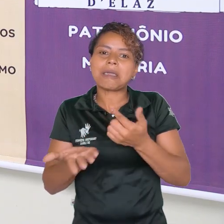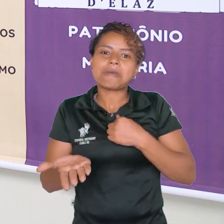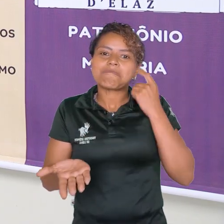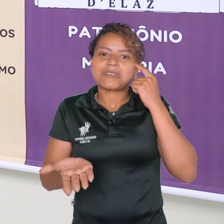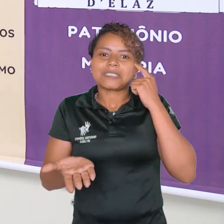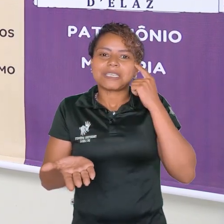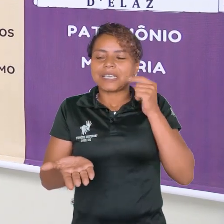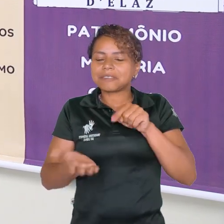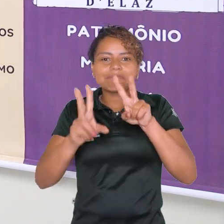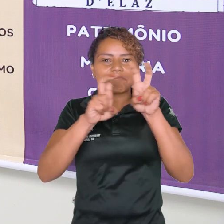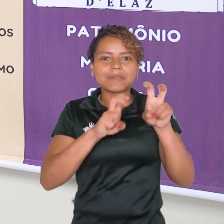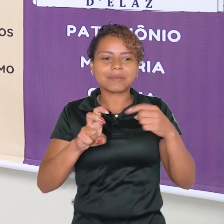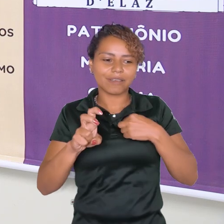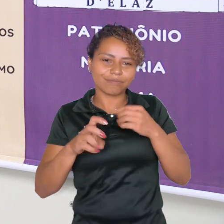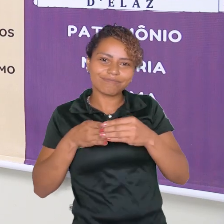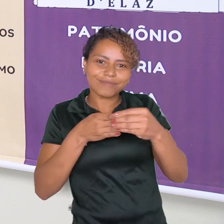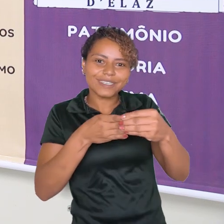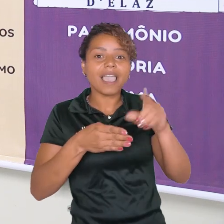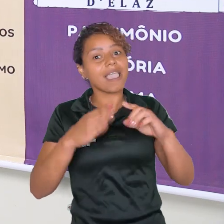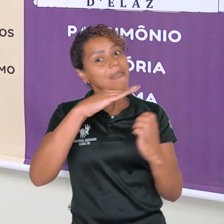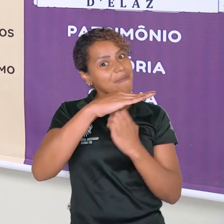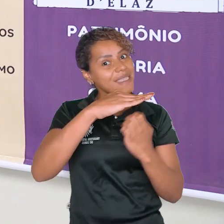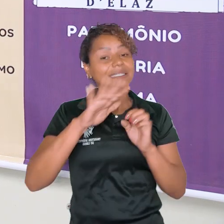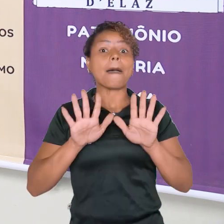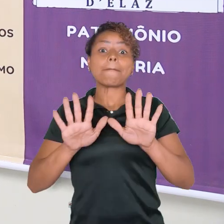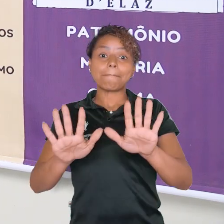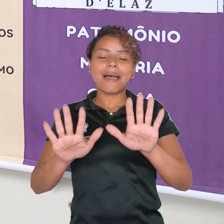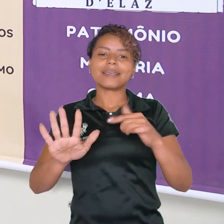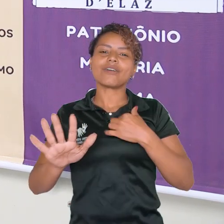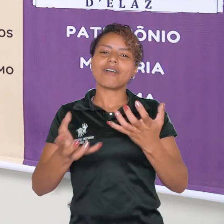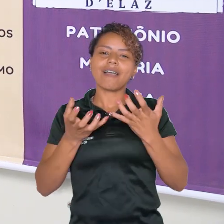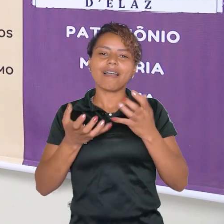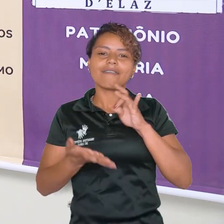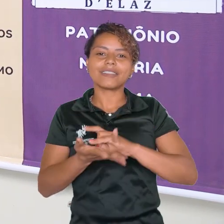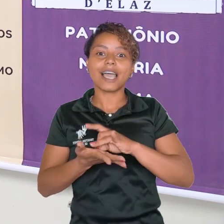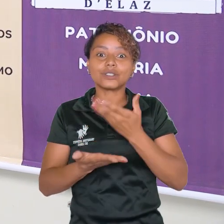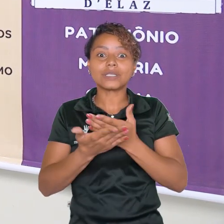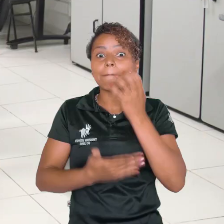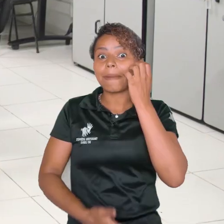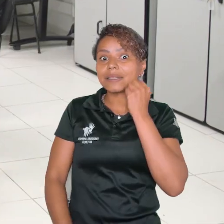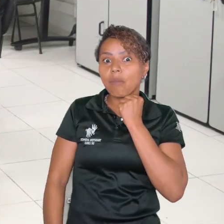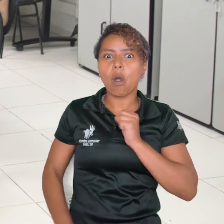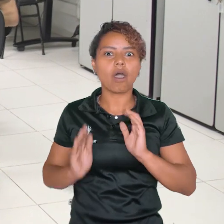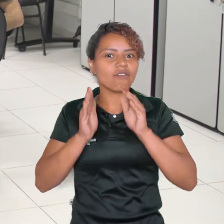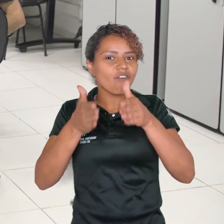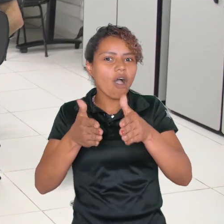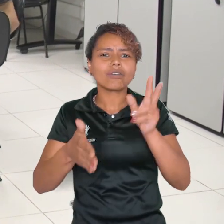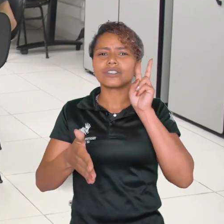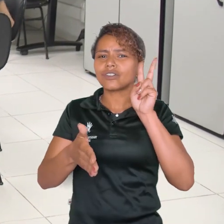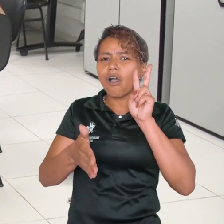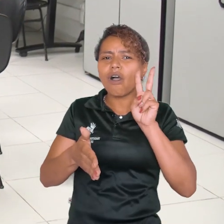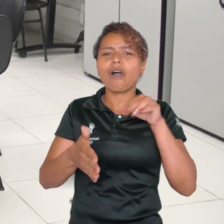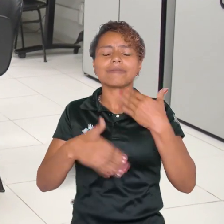eu entrei, não pensava em fazer a parte que acabei indo, que foi a empresarial, mas queria estudar